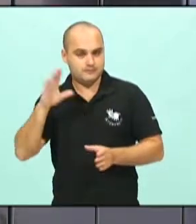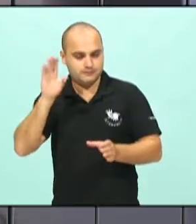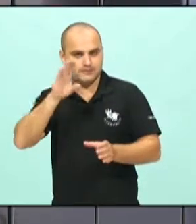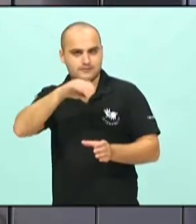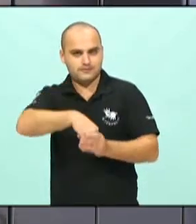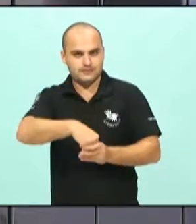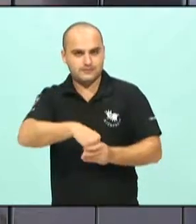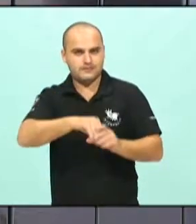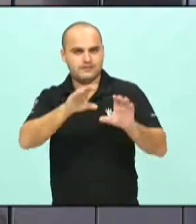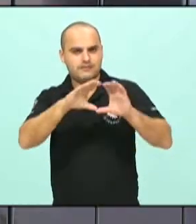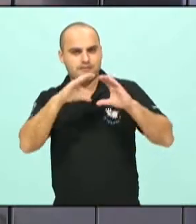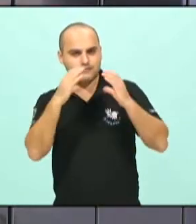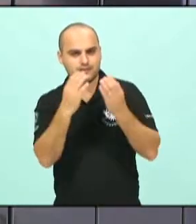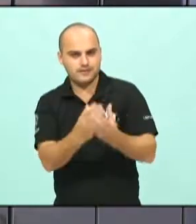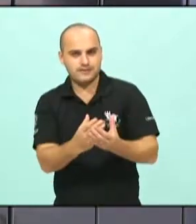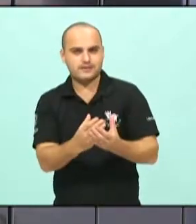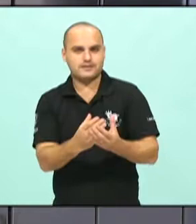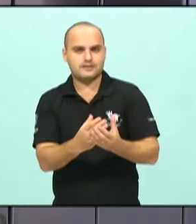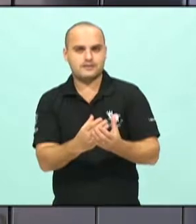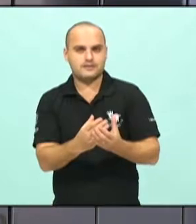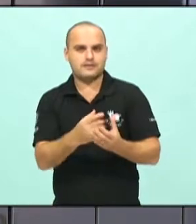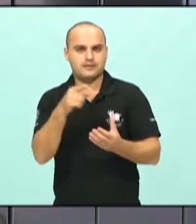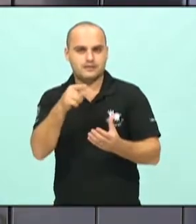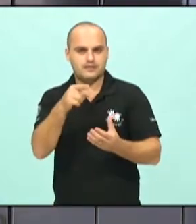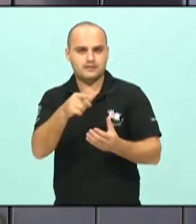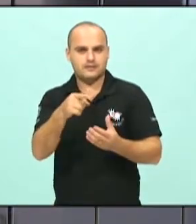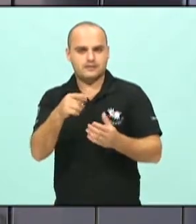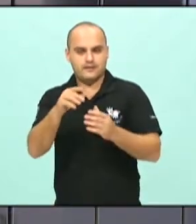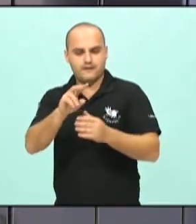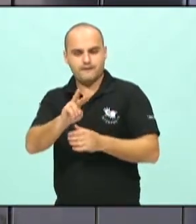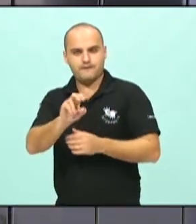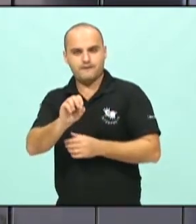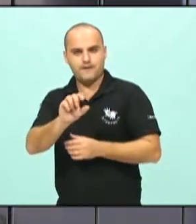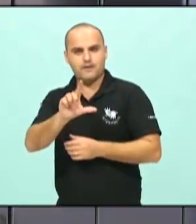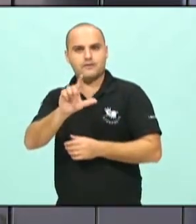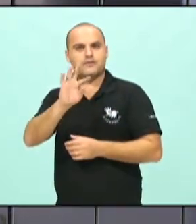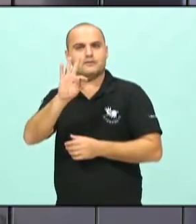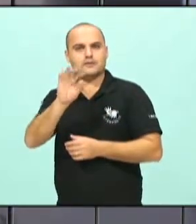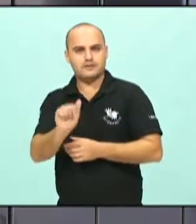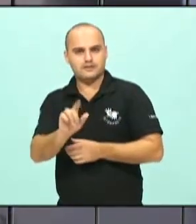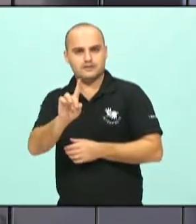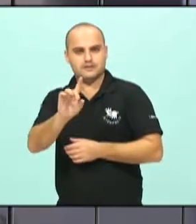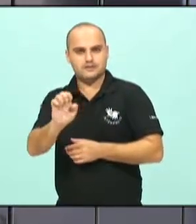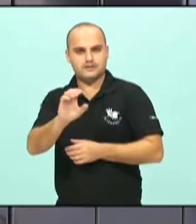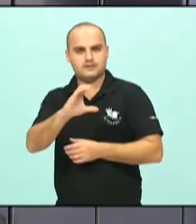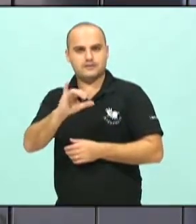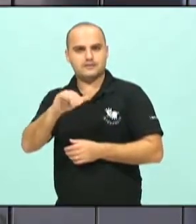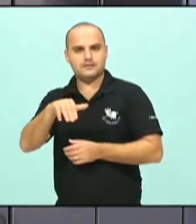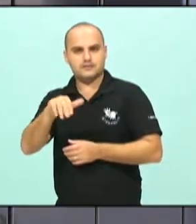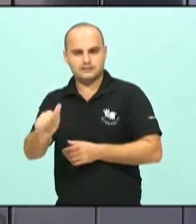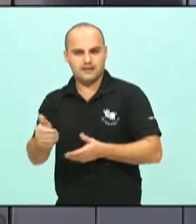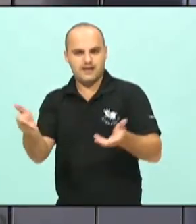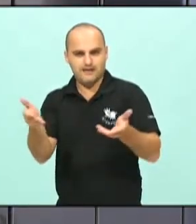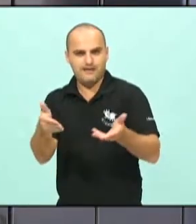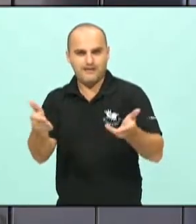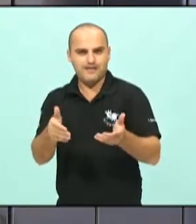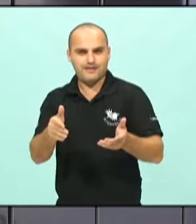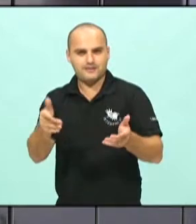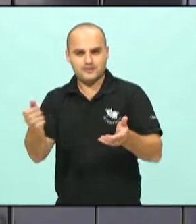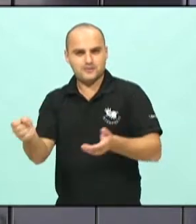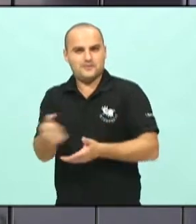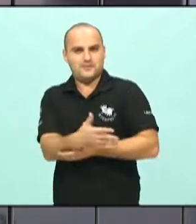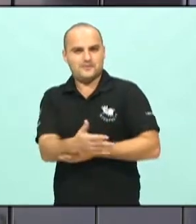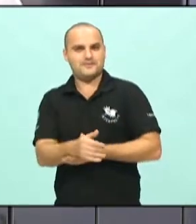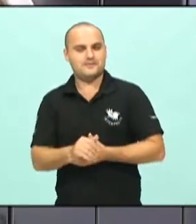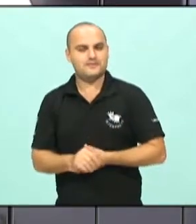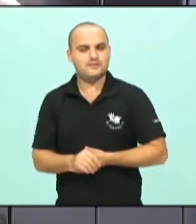na comunidade ali atrás da Volta de Cima, São Francisco de Assis, aquele loteamento popular novo. Assim como a